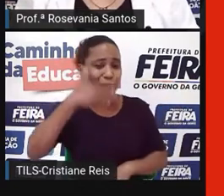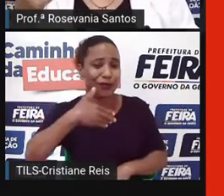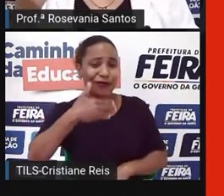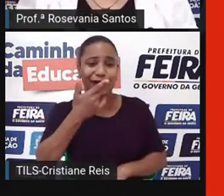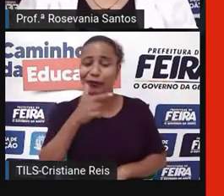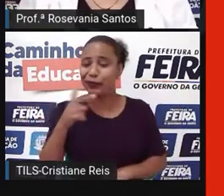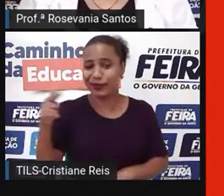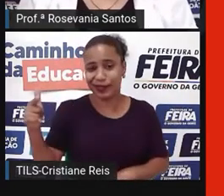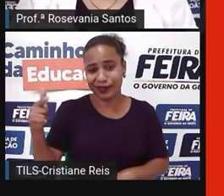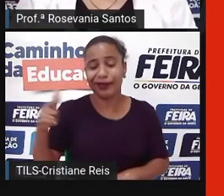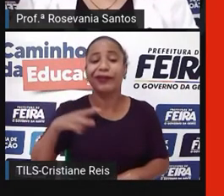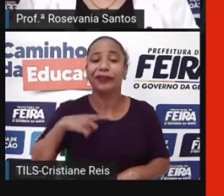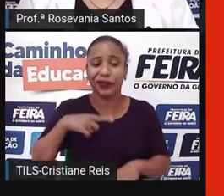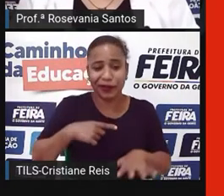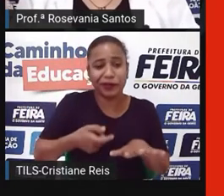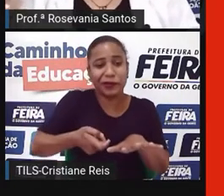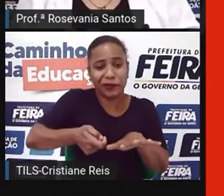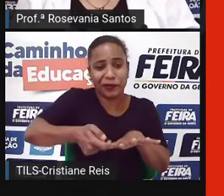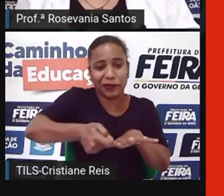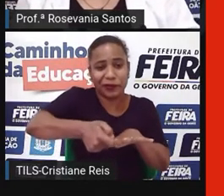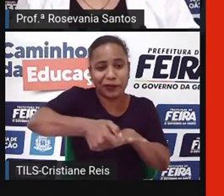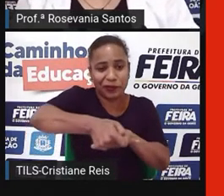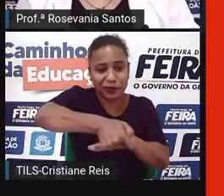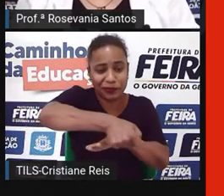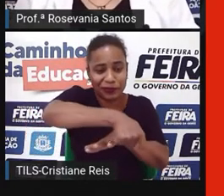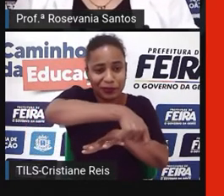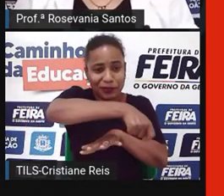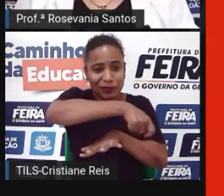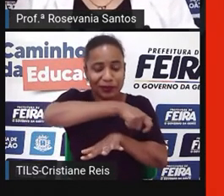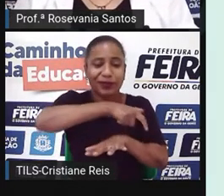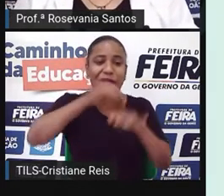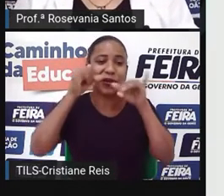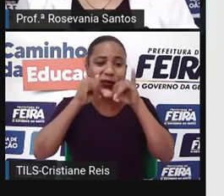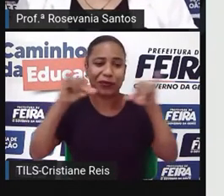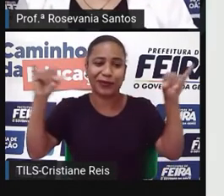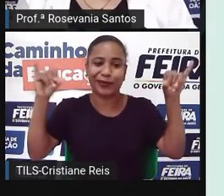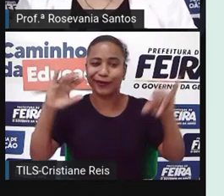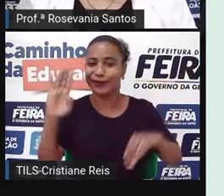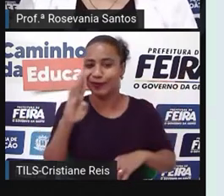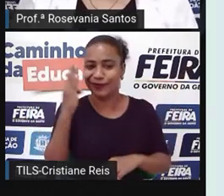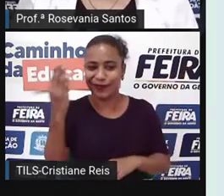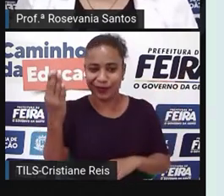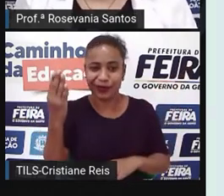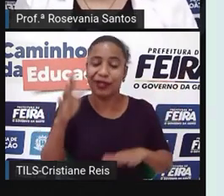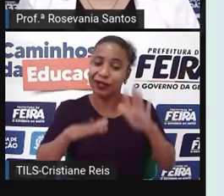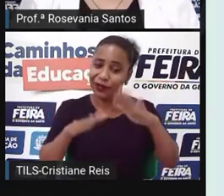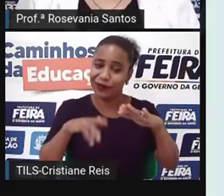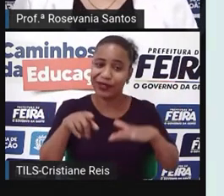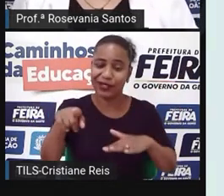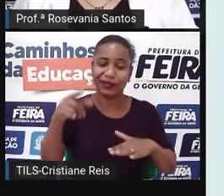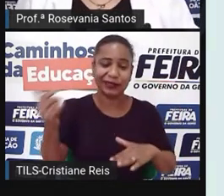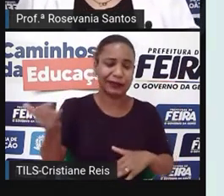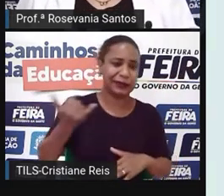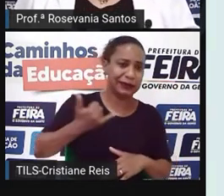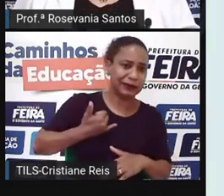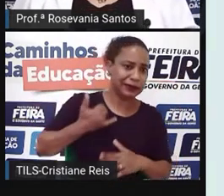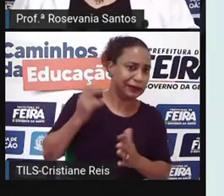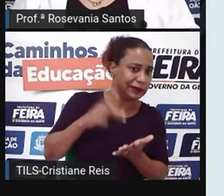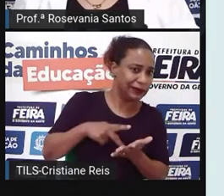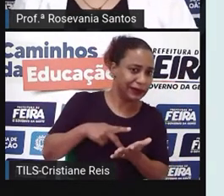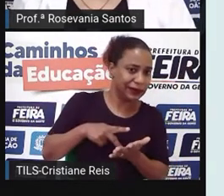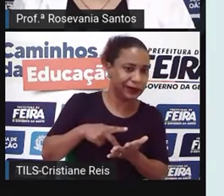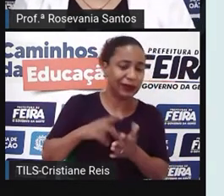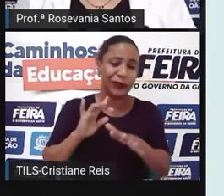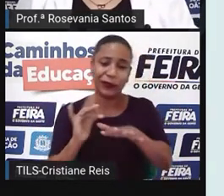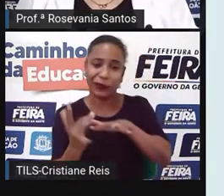os fake news aí rolaram durante muito tempo, e eu creio que vocês devem ter recebido alguns desses aí nas